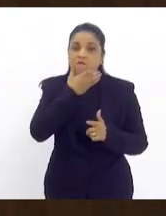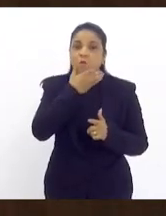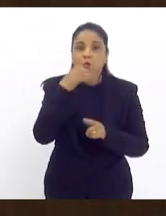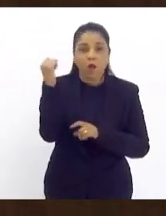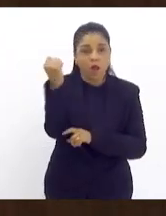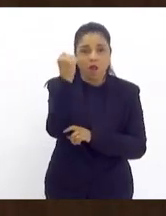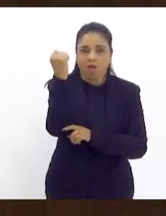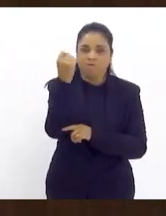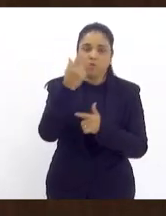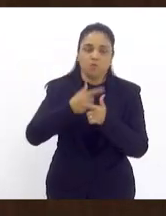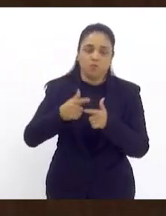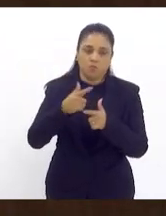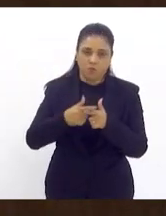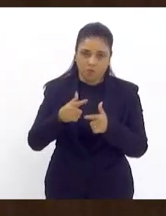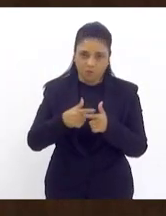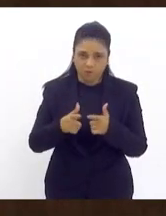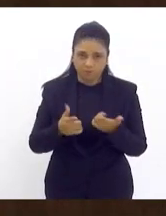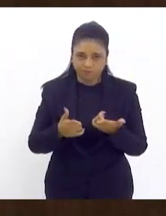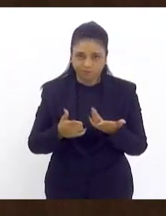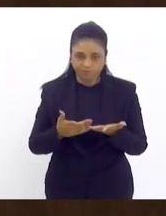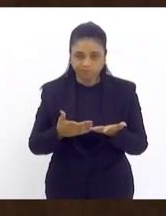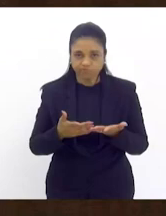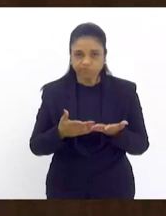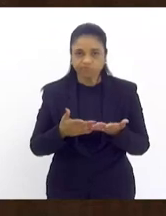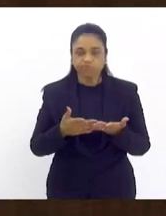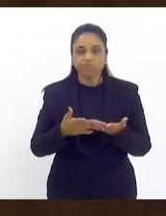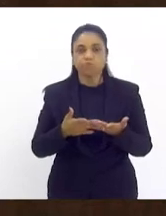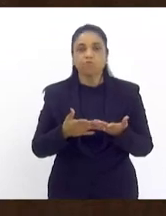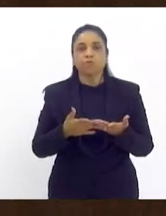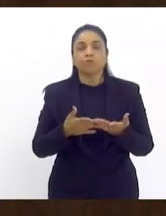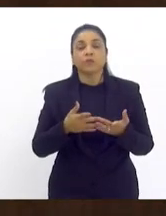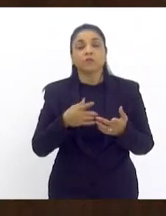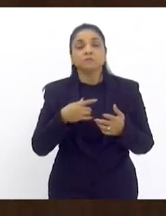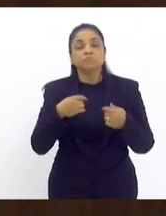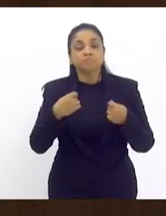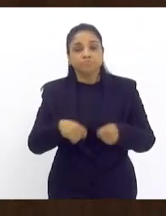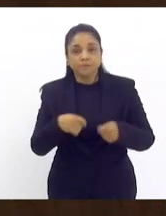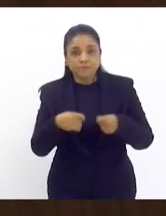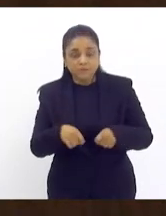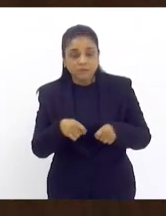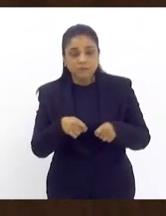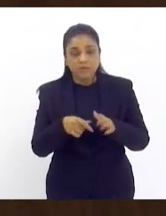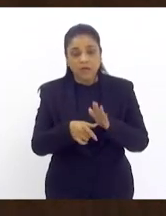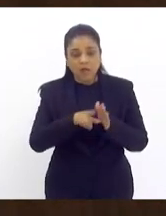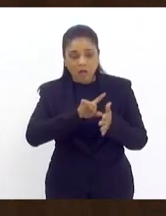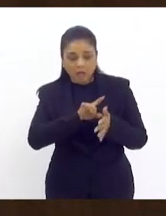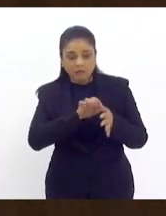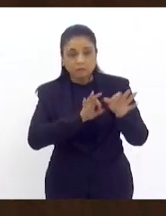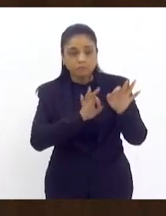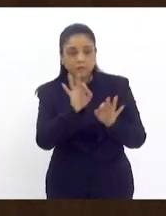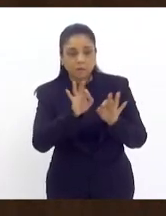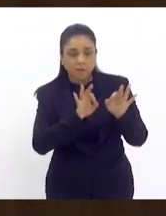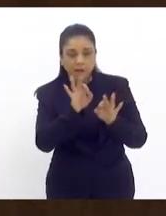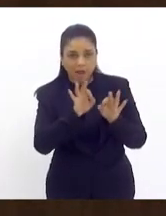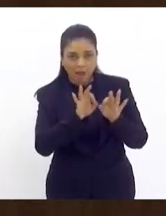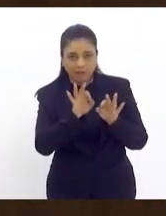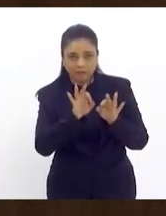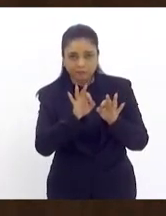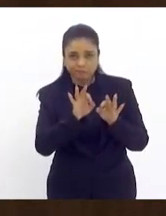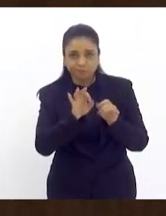necessário que a gente esteja preparado para as tragédias